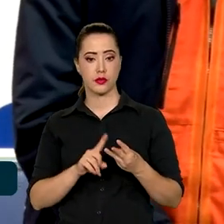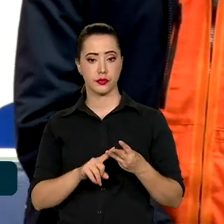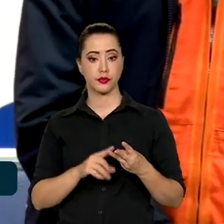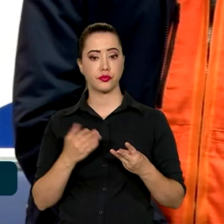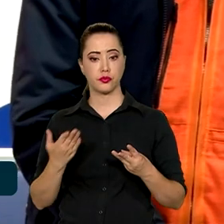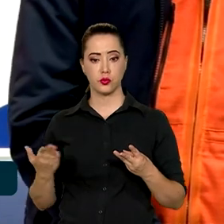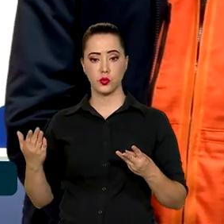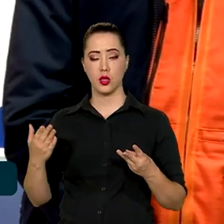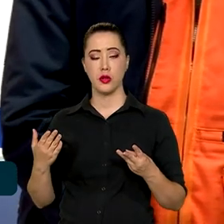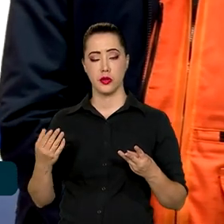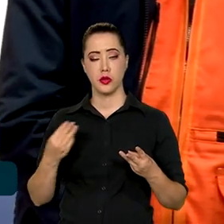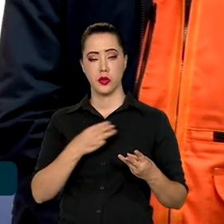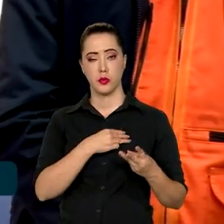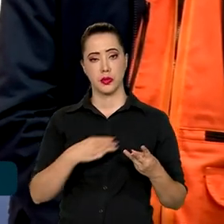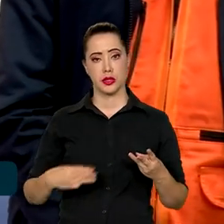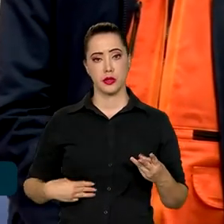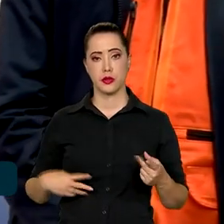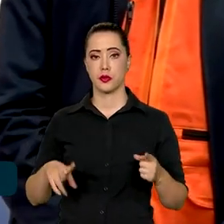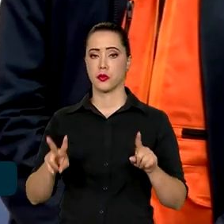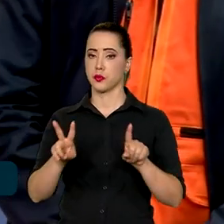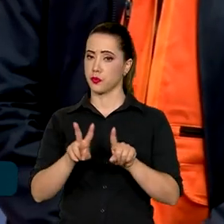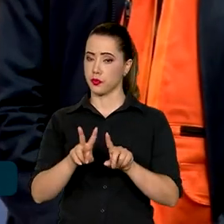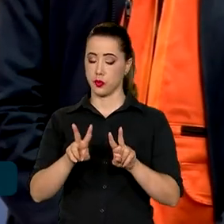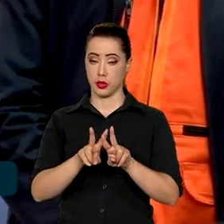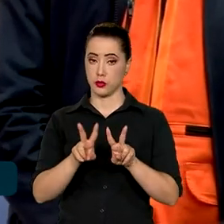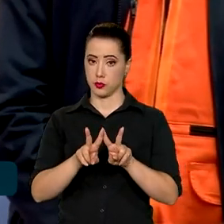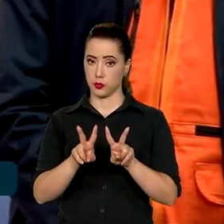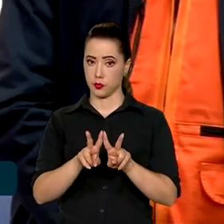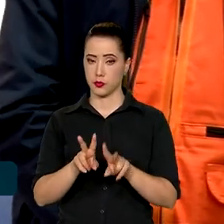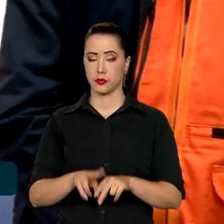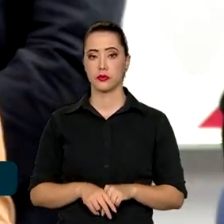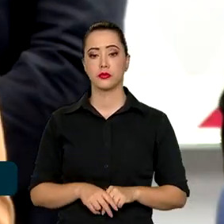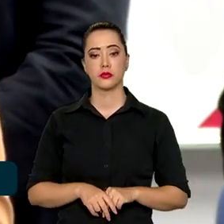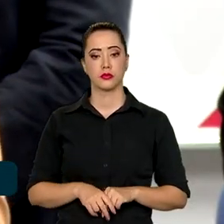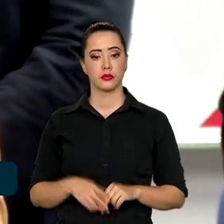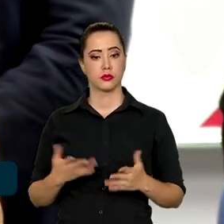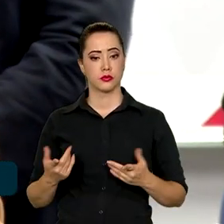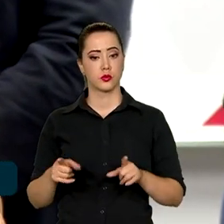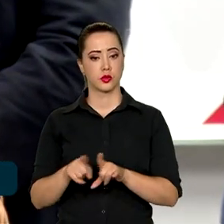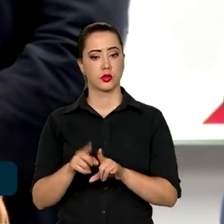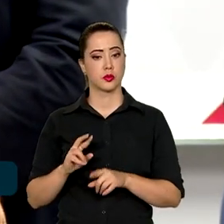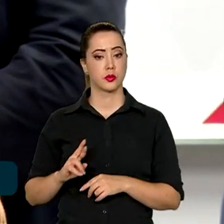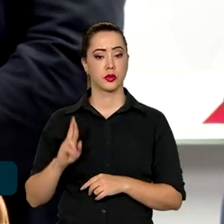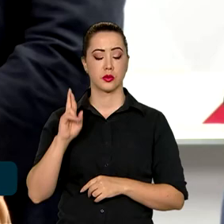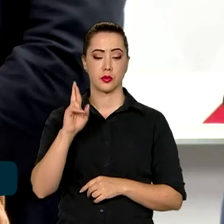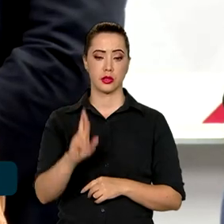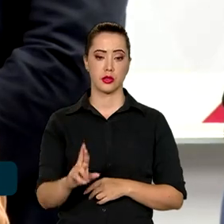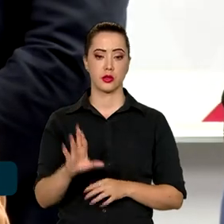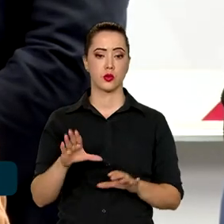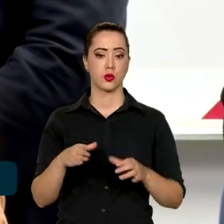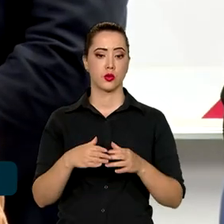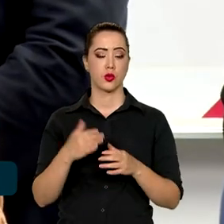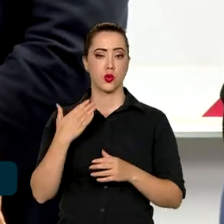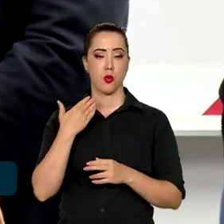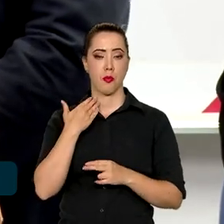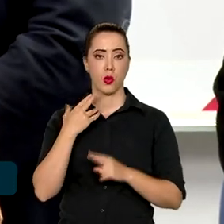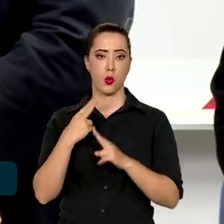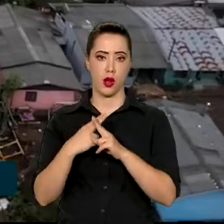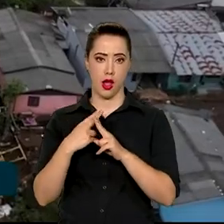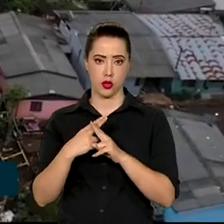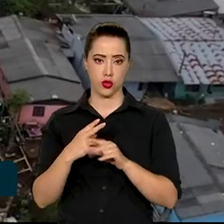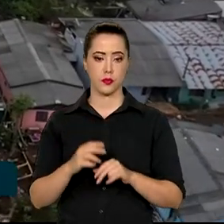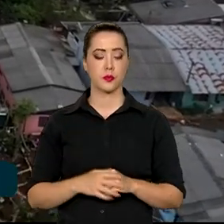e Assistência Social, Família e Combate à Fome, Wellington Dias, além de representantes da Caixa Econômica Federal.